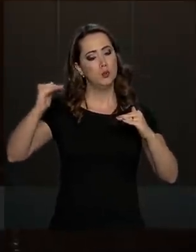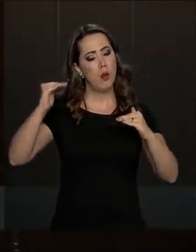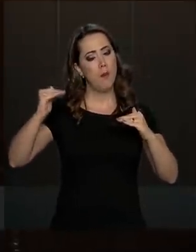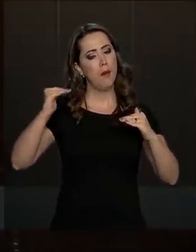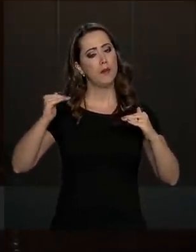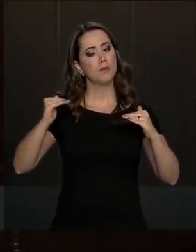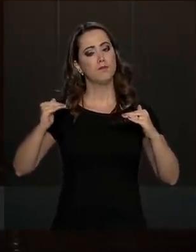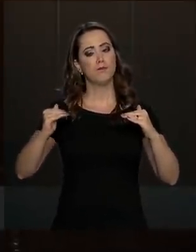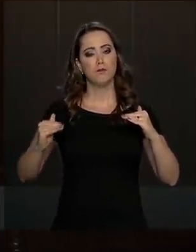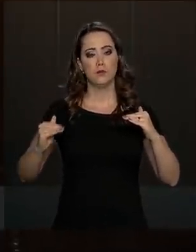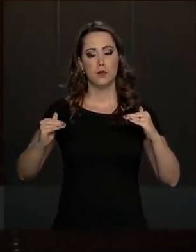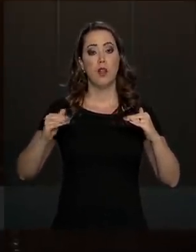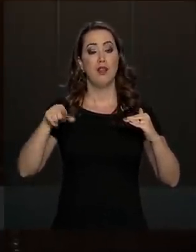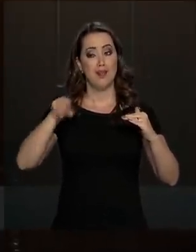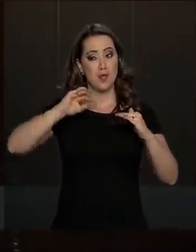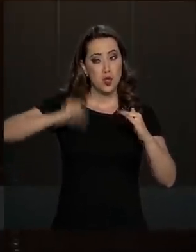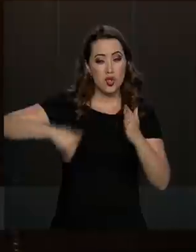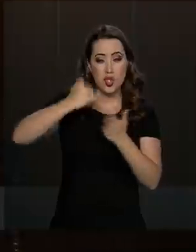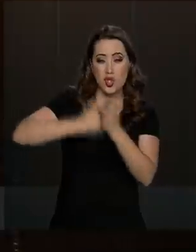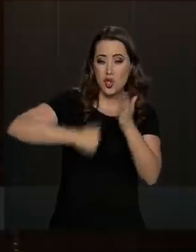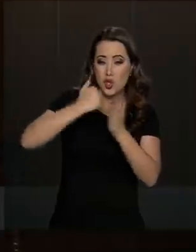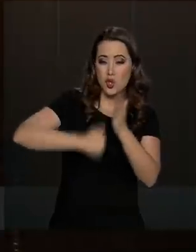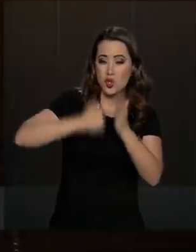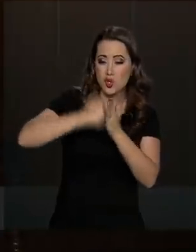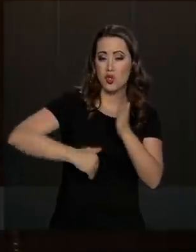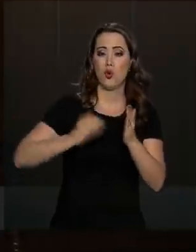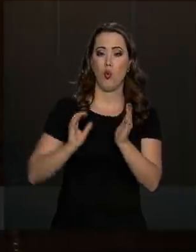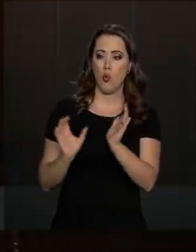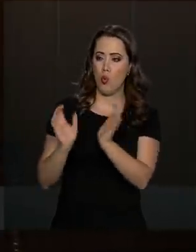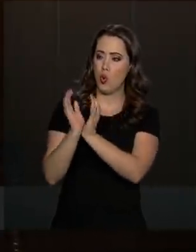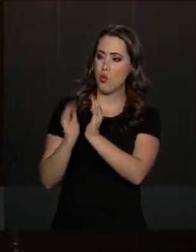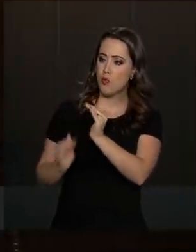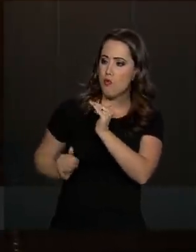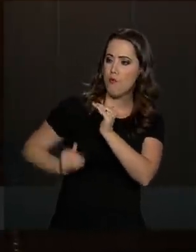Havia muitos privilégios. Uma disparidade muito grande.